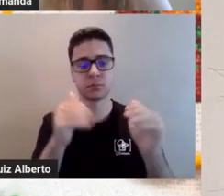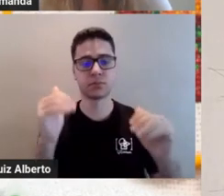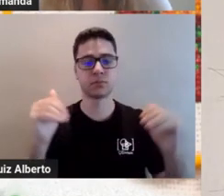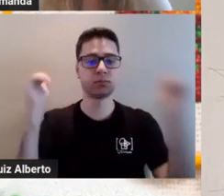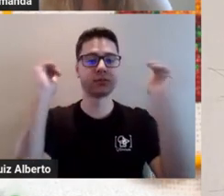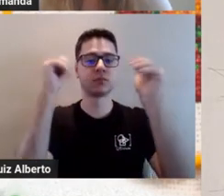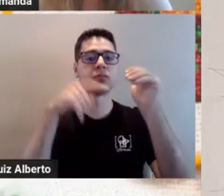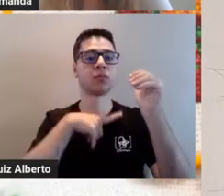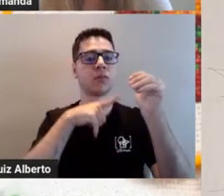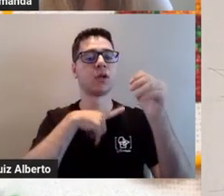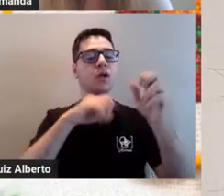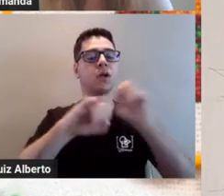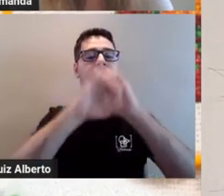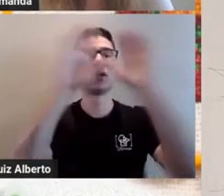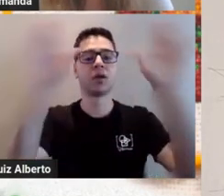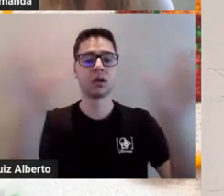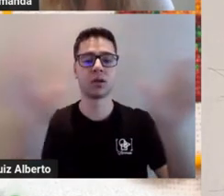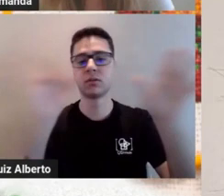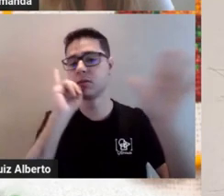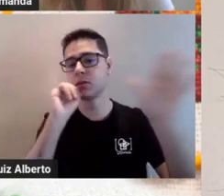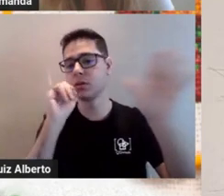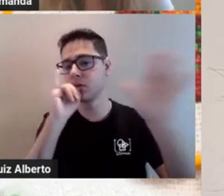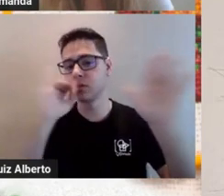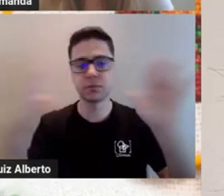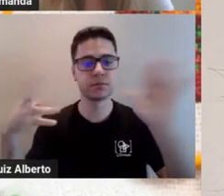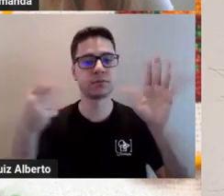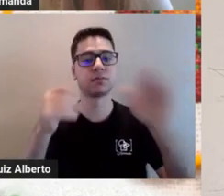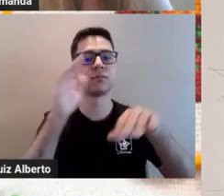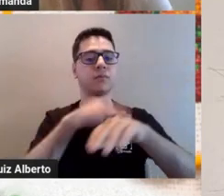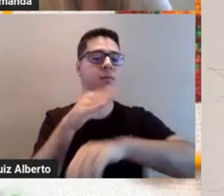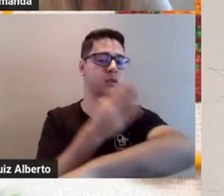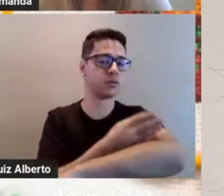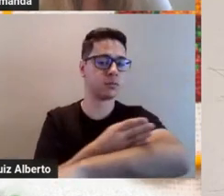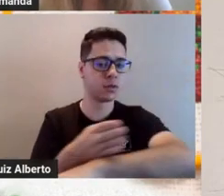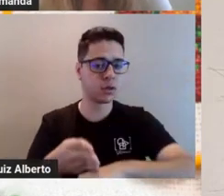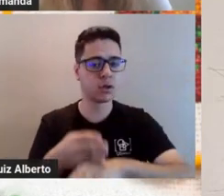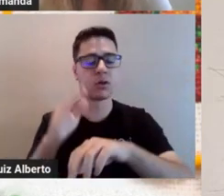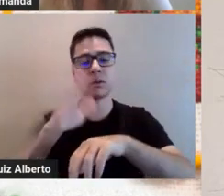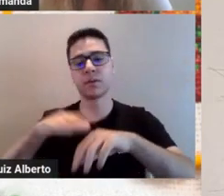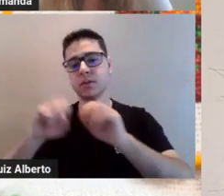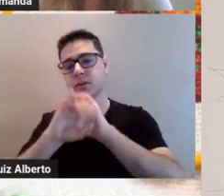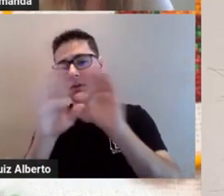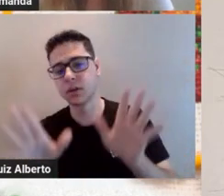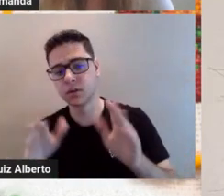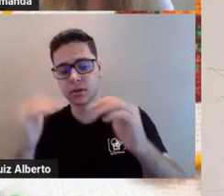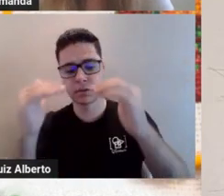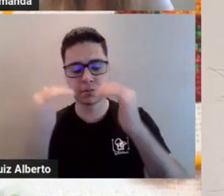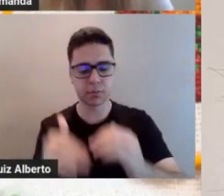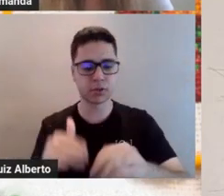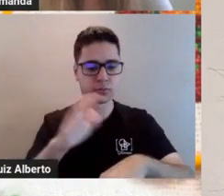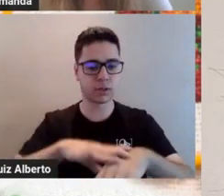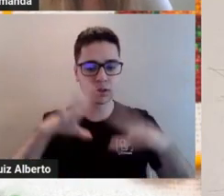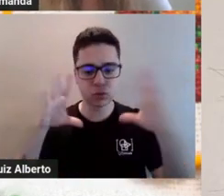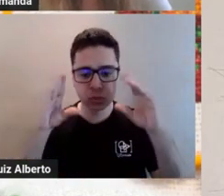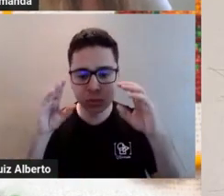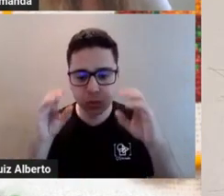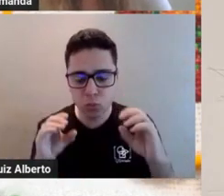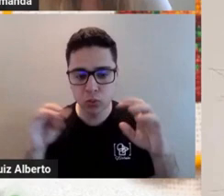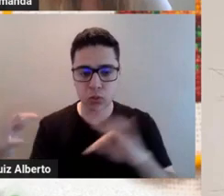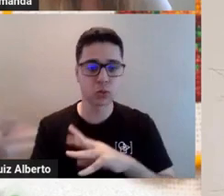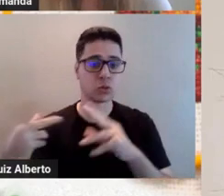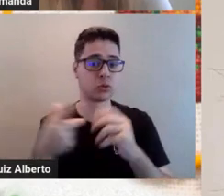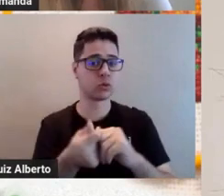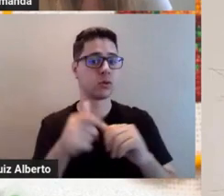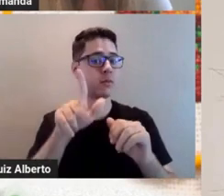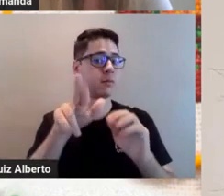tem eles mais claros. Então, um com mais branco, né? Ou com mais claridade. E embaixo, os tons mais escuros dessa mesma